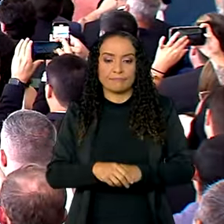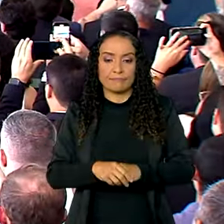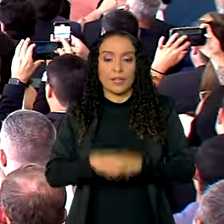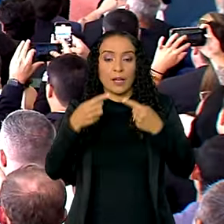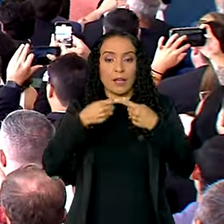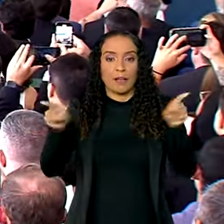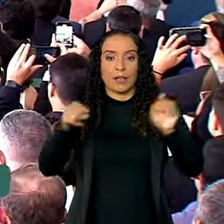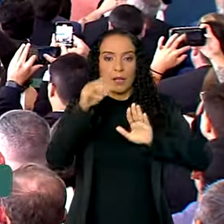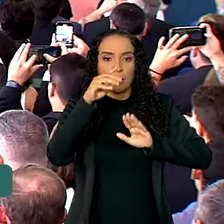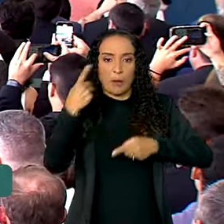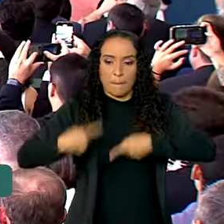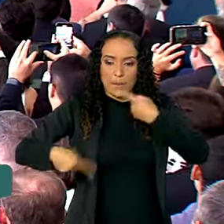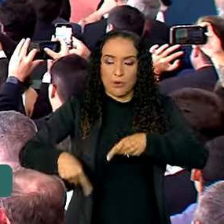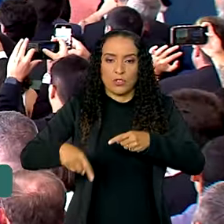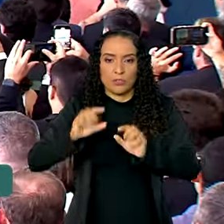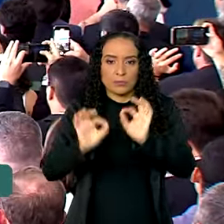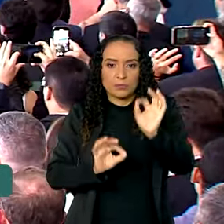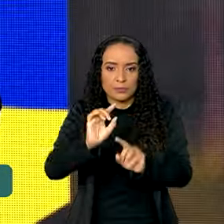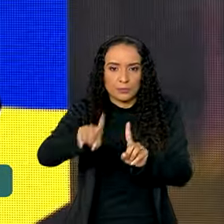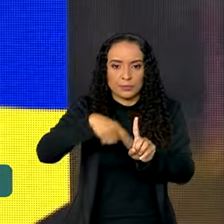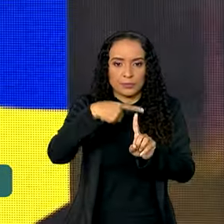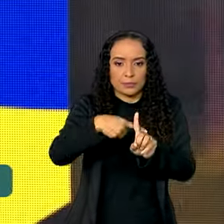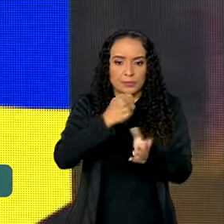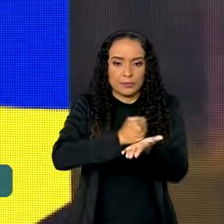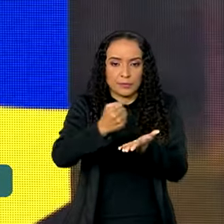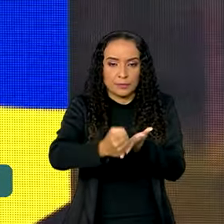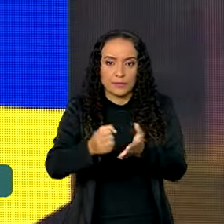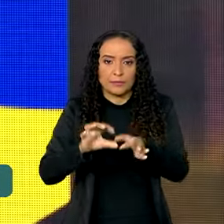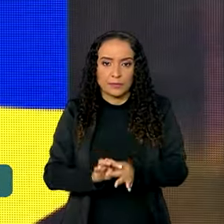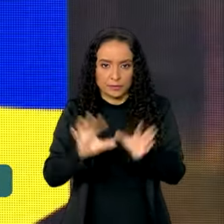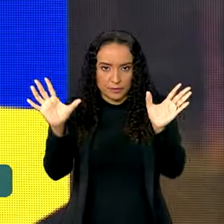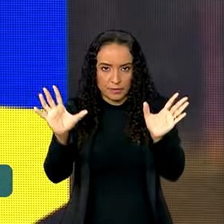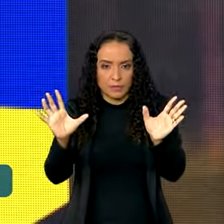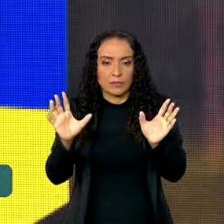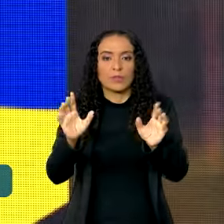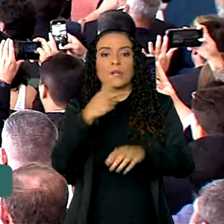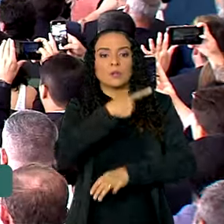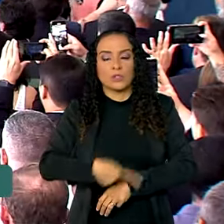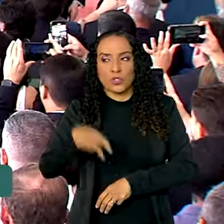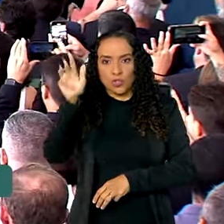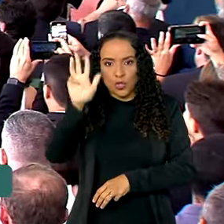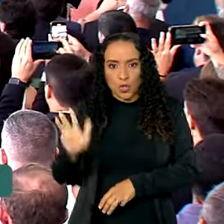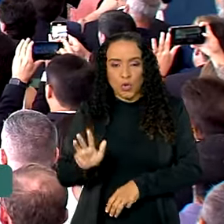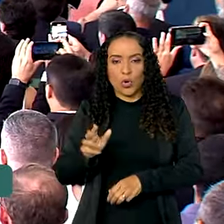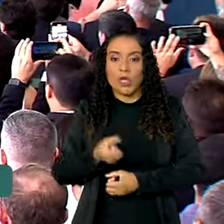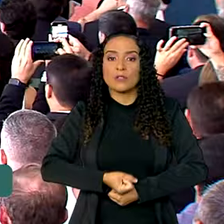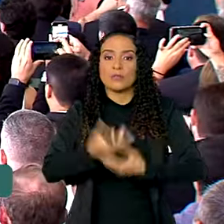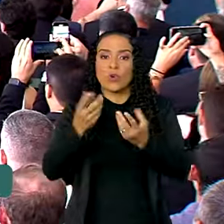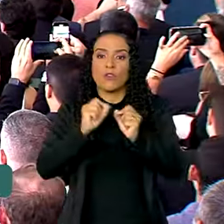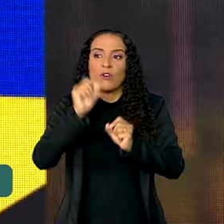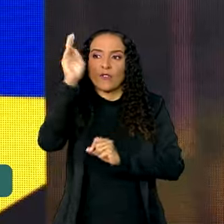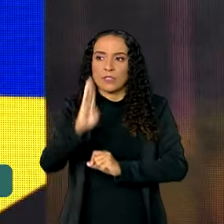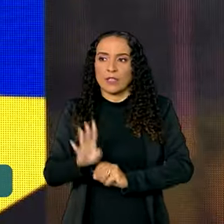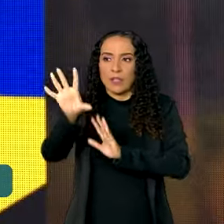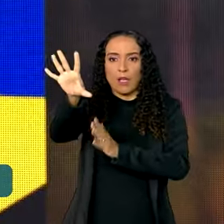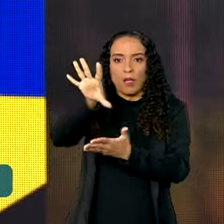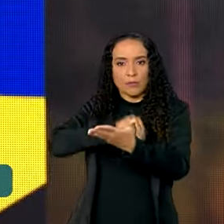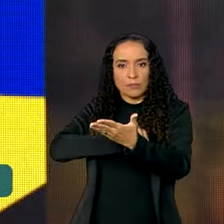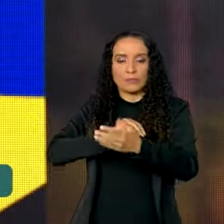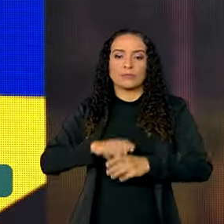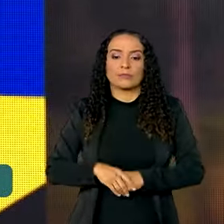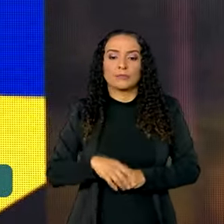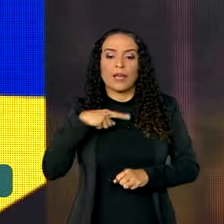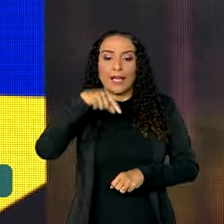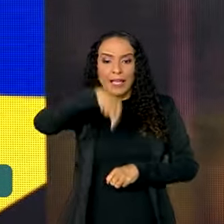lançar a política de otimização de concessões, o presidente Lula destacou que quer fazer do Brasil um exemplo. Eu quero